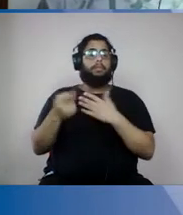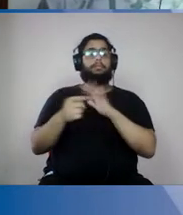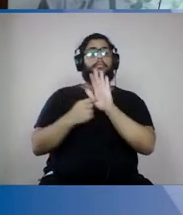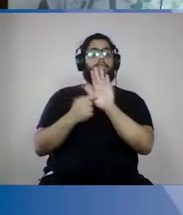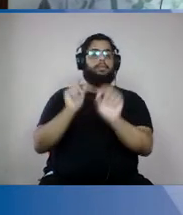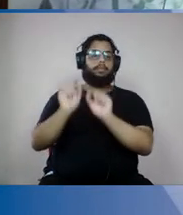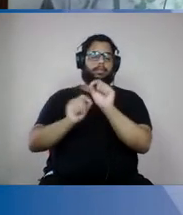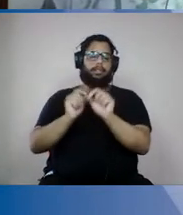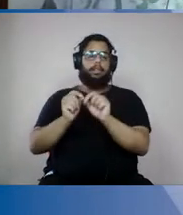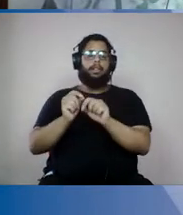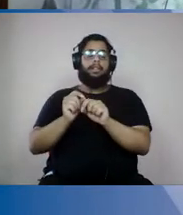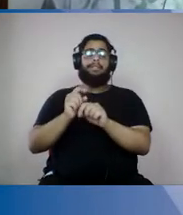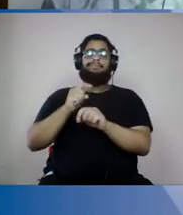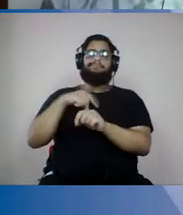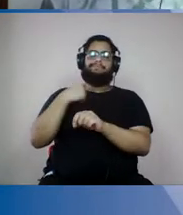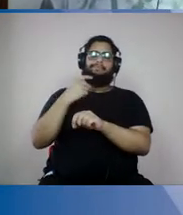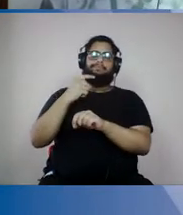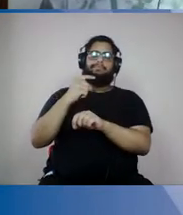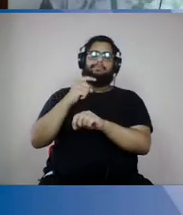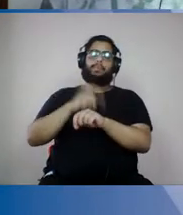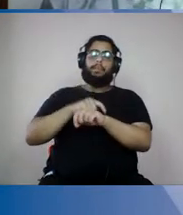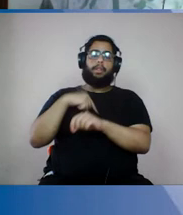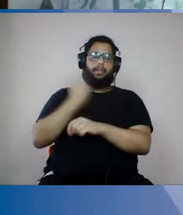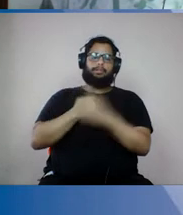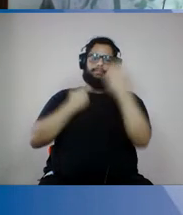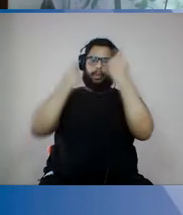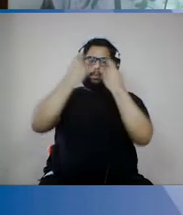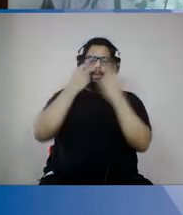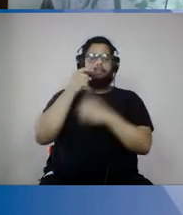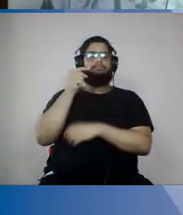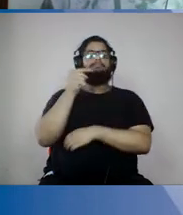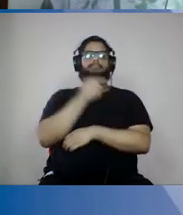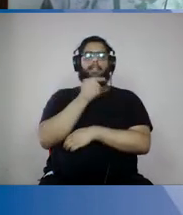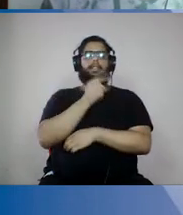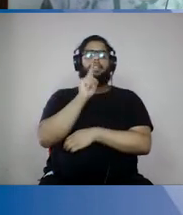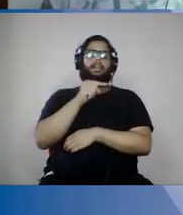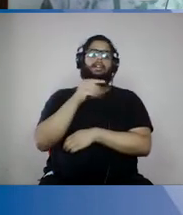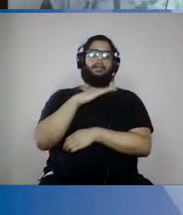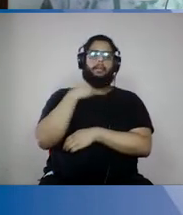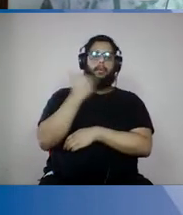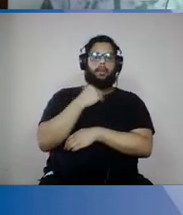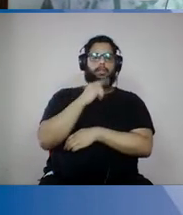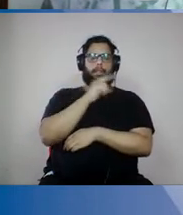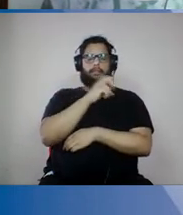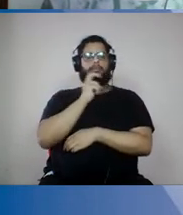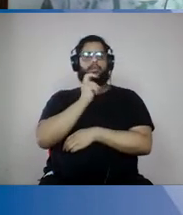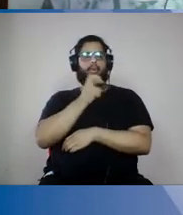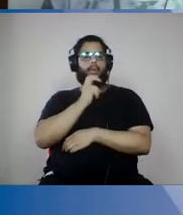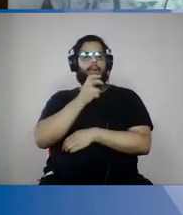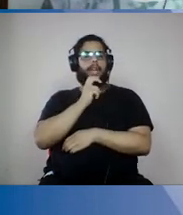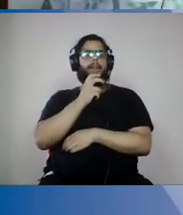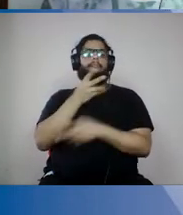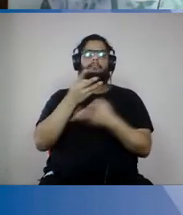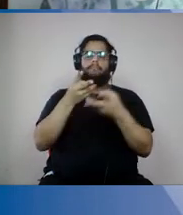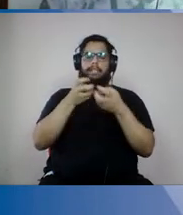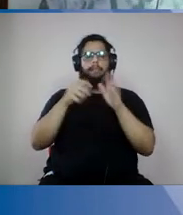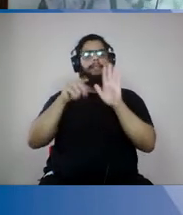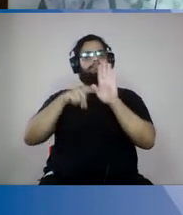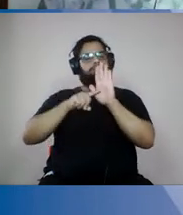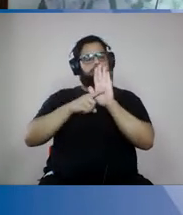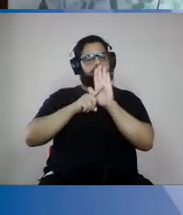uma situação que deixa a gente muito preocupado. Aqui é mortes, a curva de mortes em Solacaba é claramente ascendente,